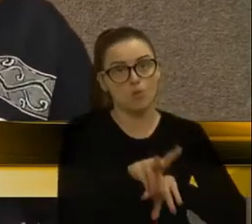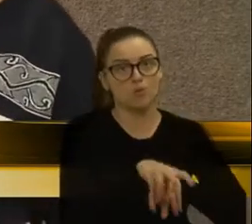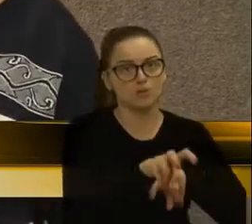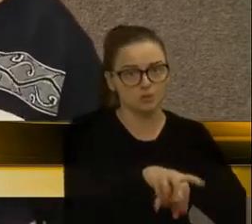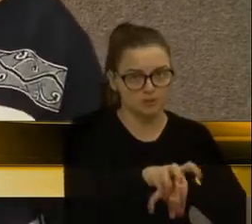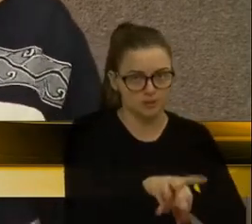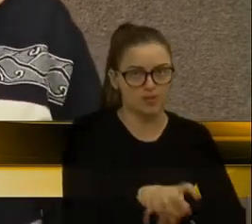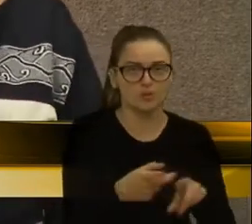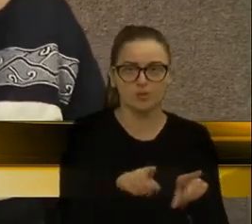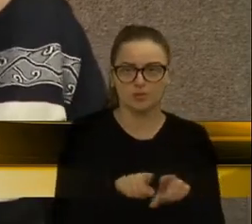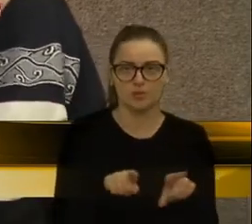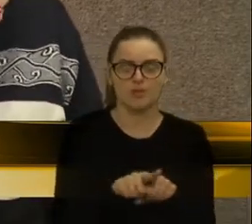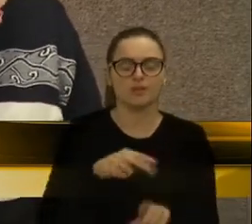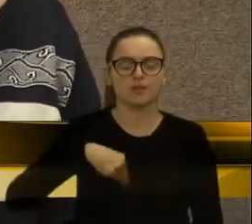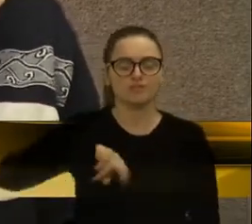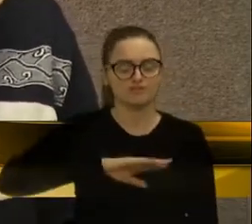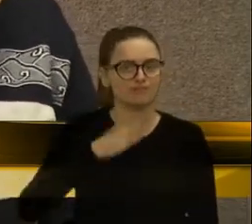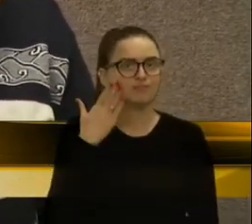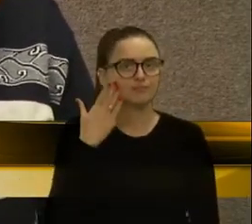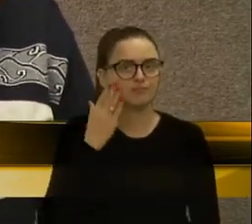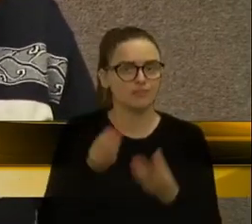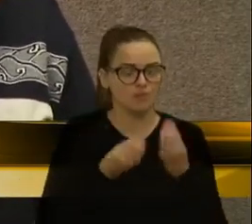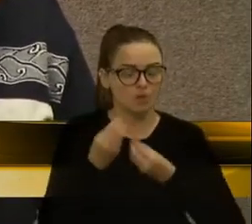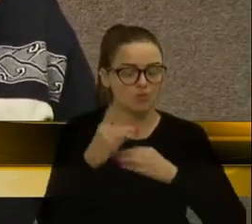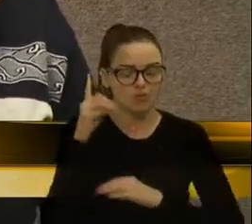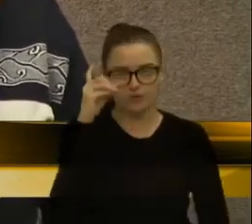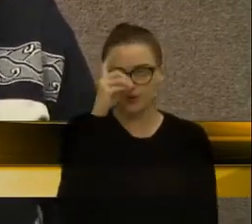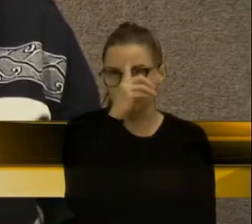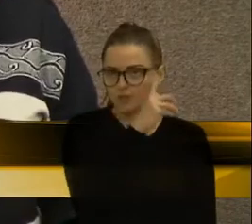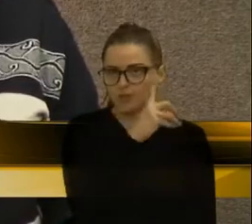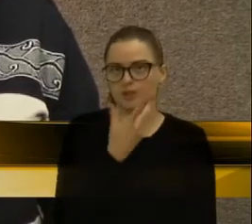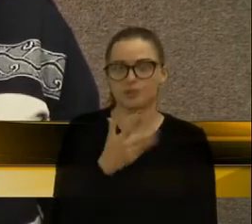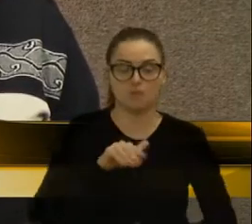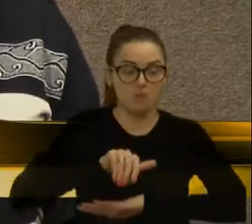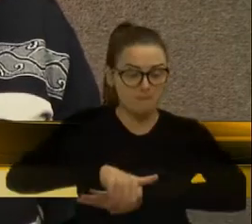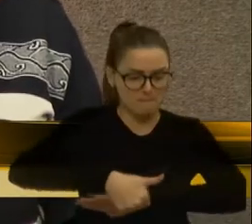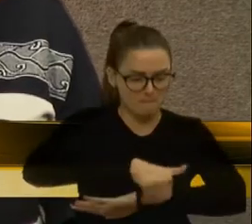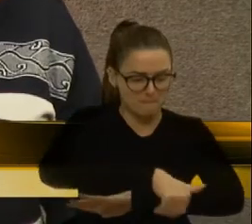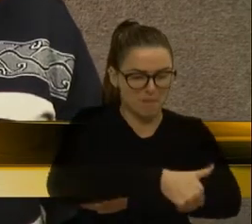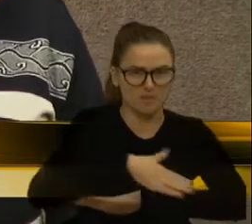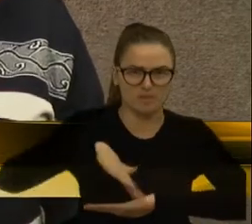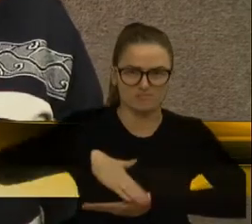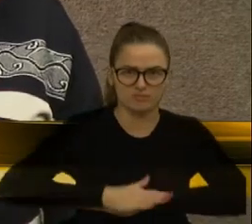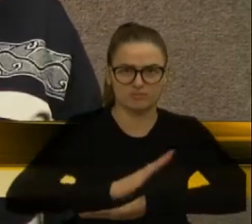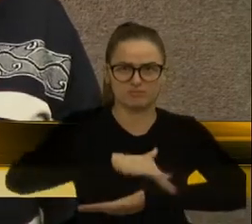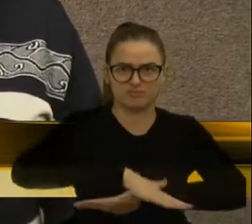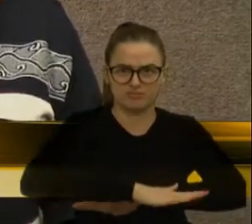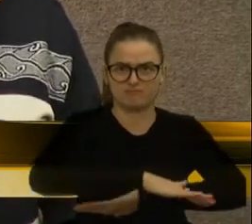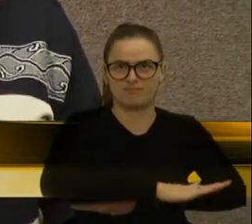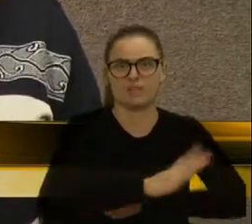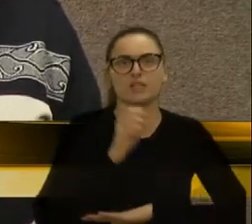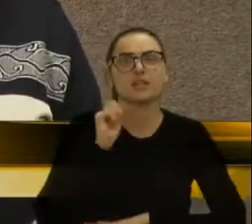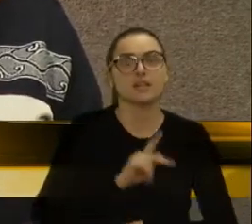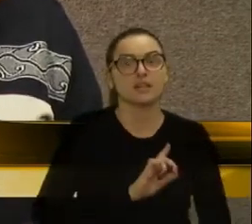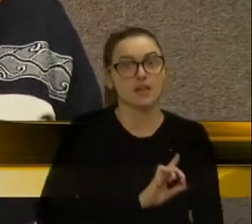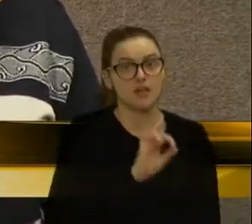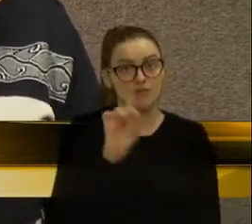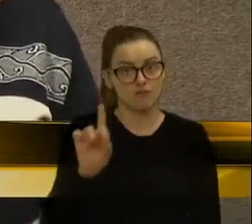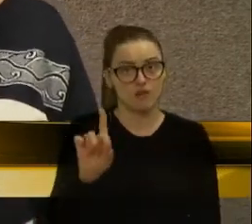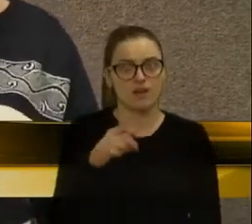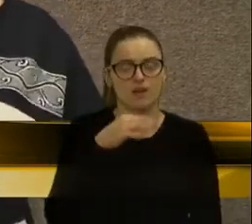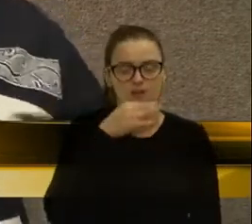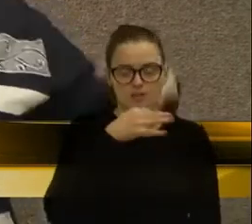nós sabemos a dificuldade que são esses buracos. Quem vai de Caxias à